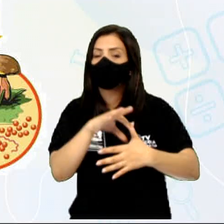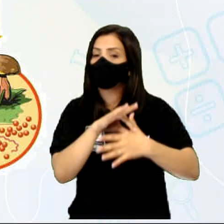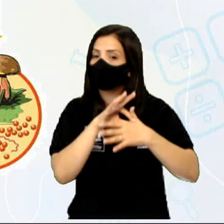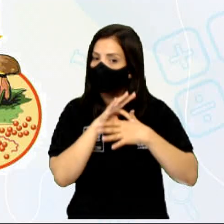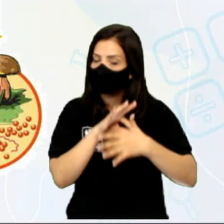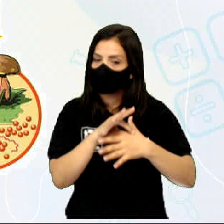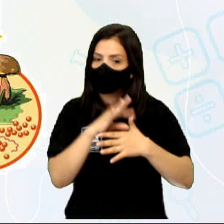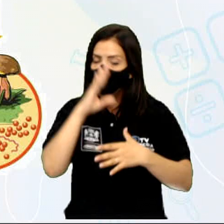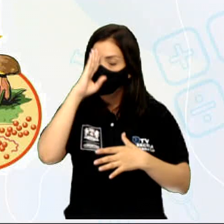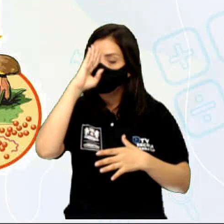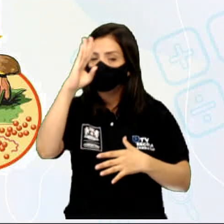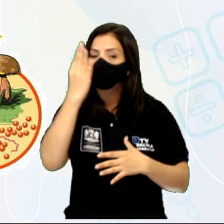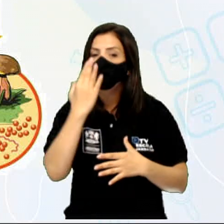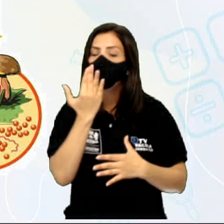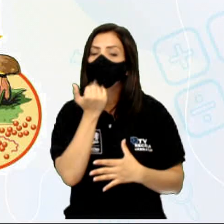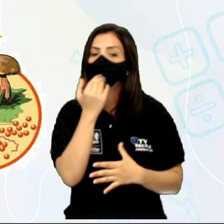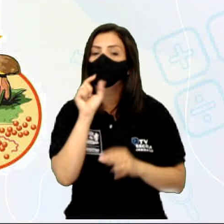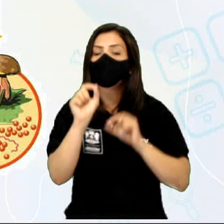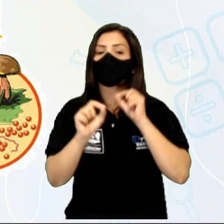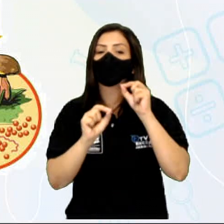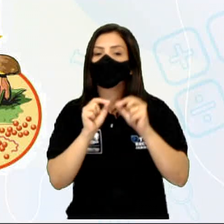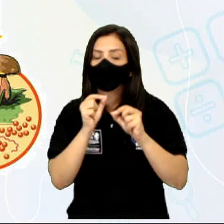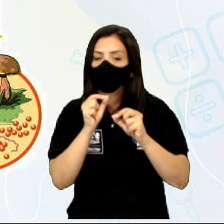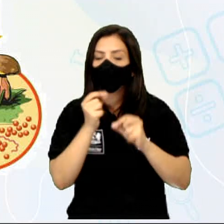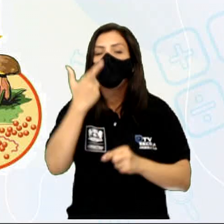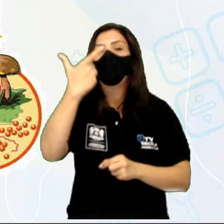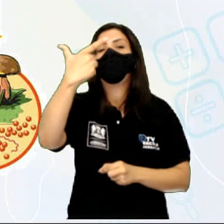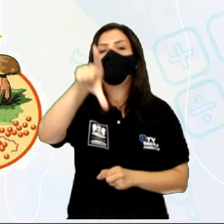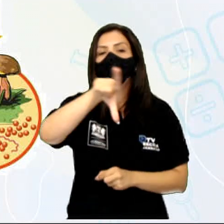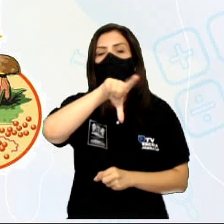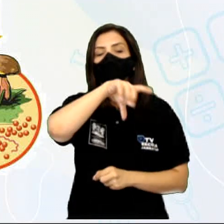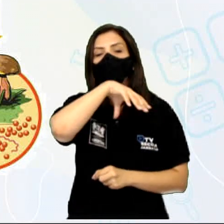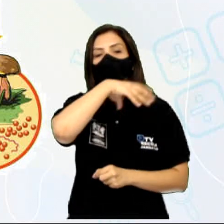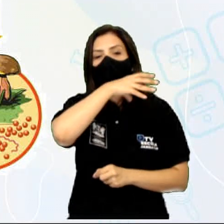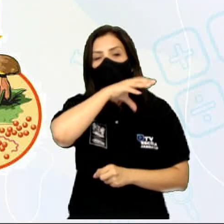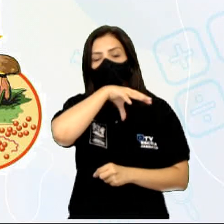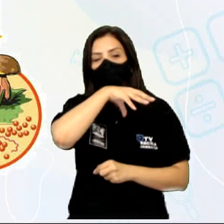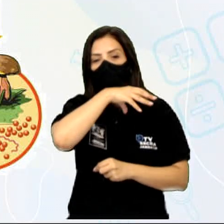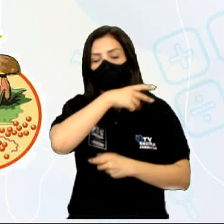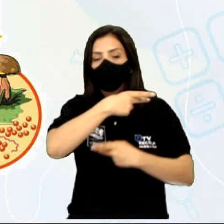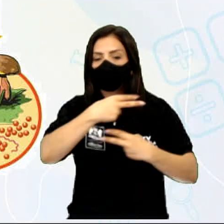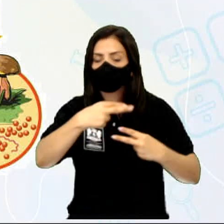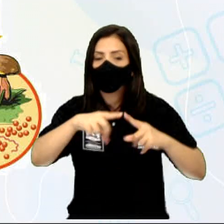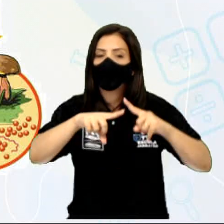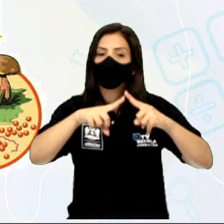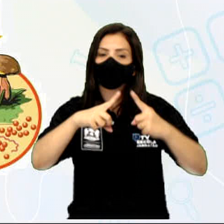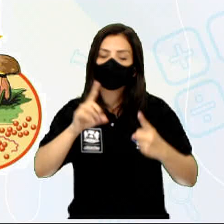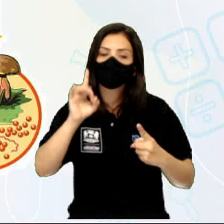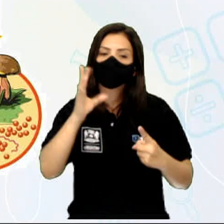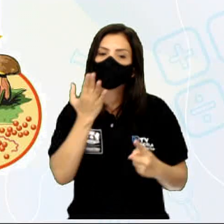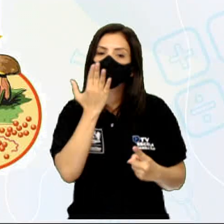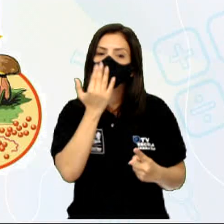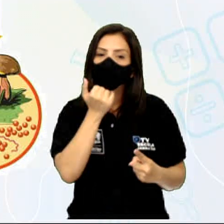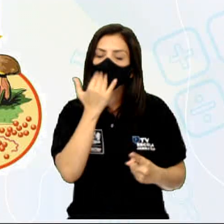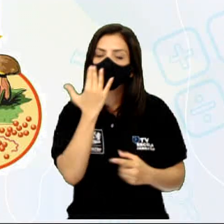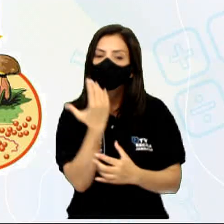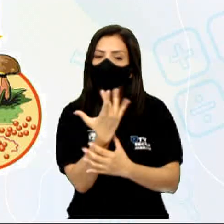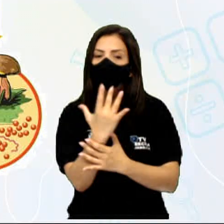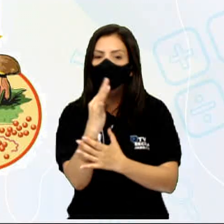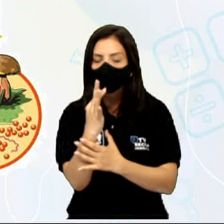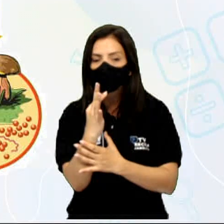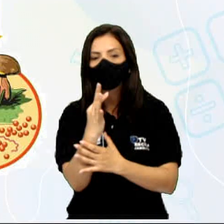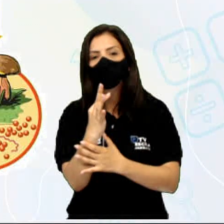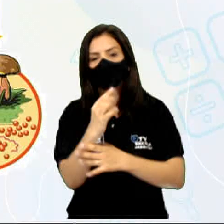principal refeição dele é um animal herbívoro, que no caso é o gafanhoto. E a